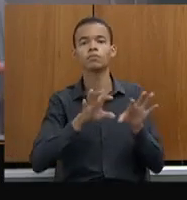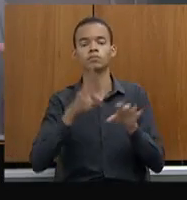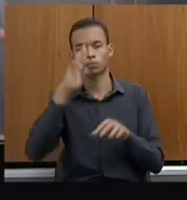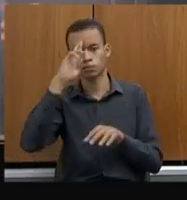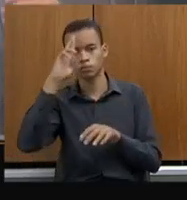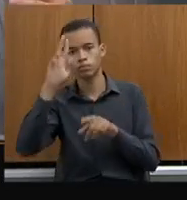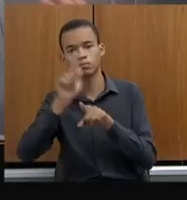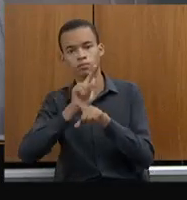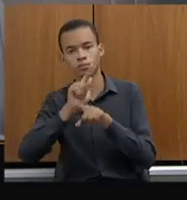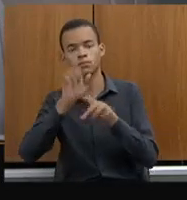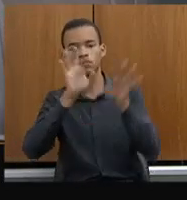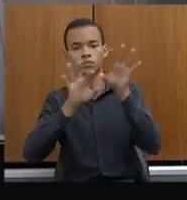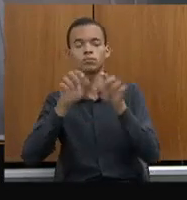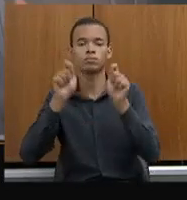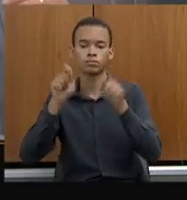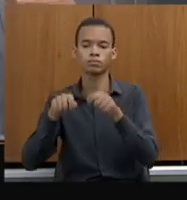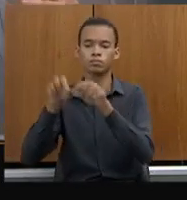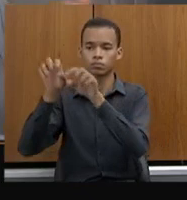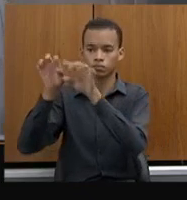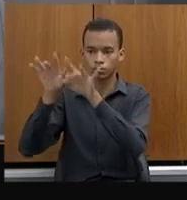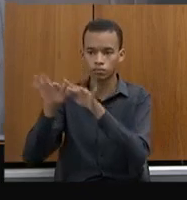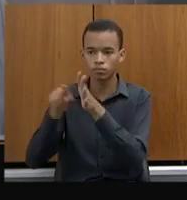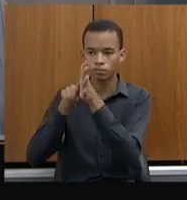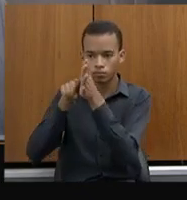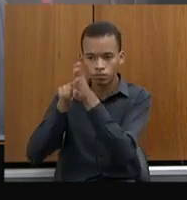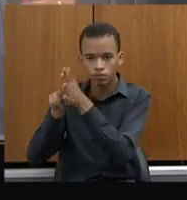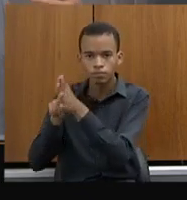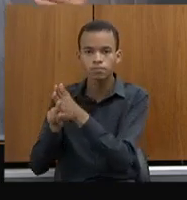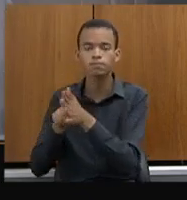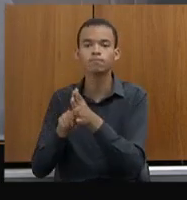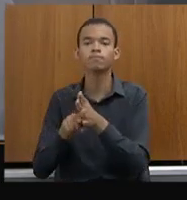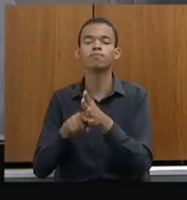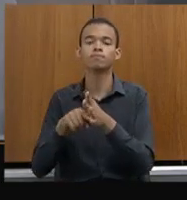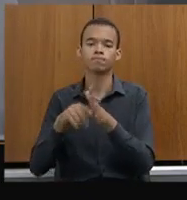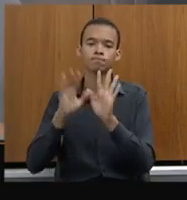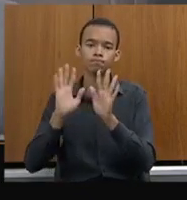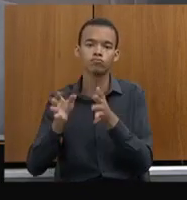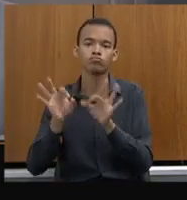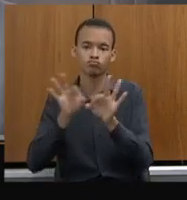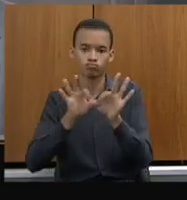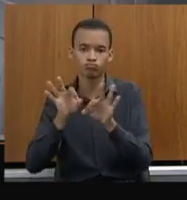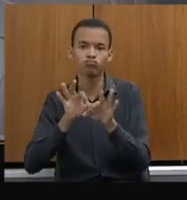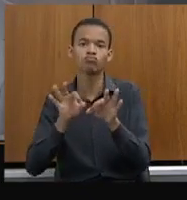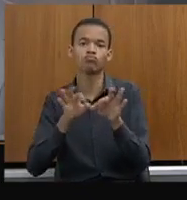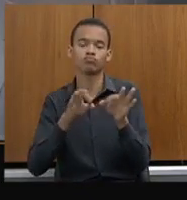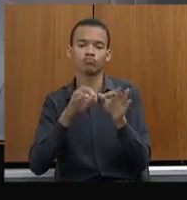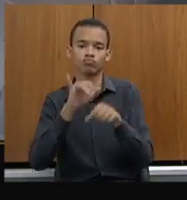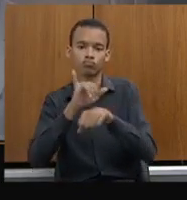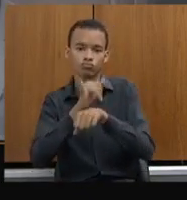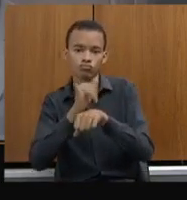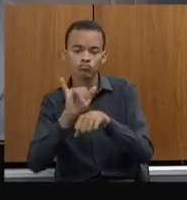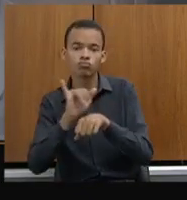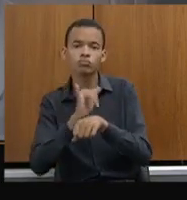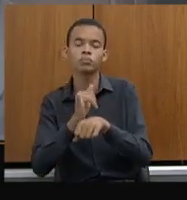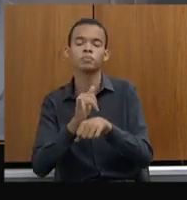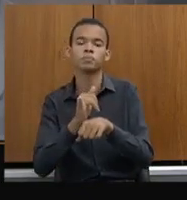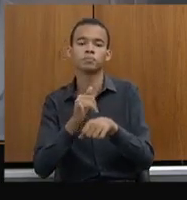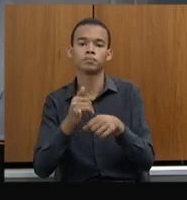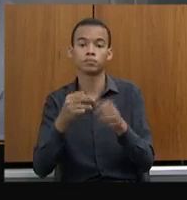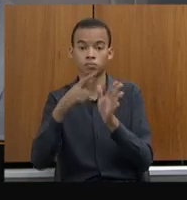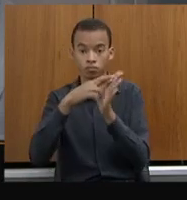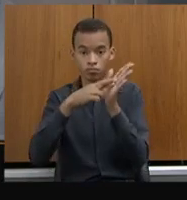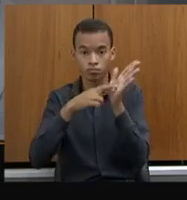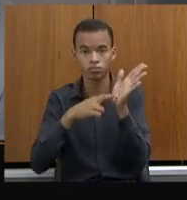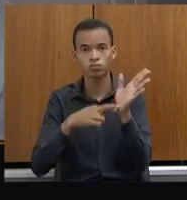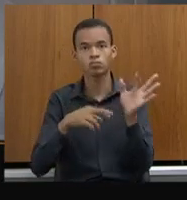elaboramos um diagnóstico, definimos critério e terminamos a formalização do relatório. Está